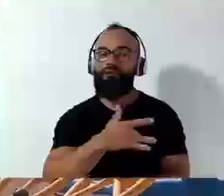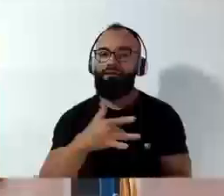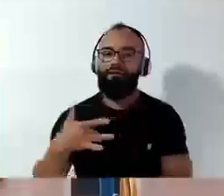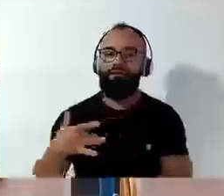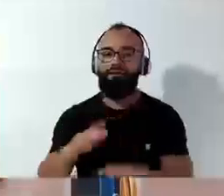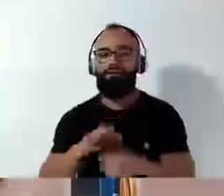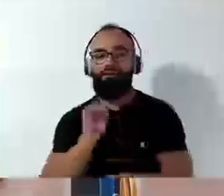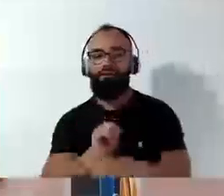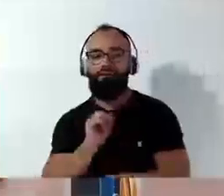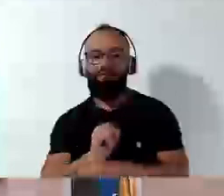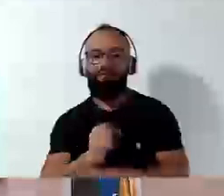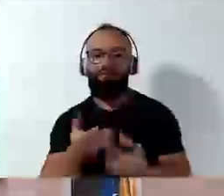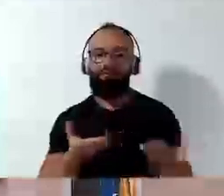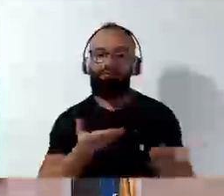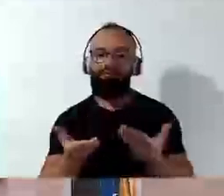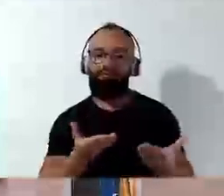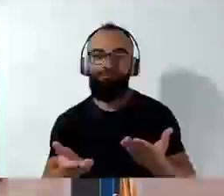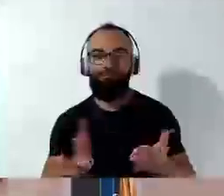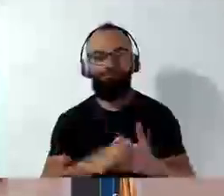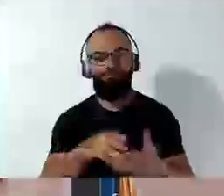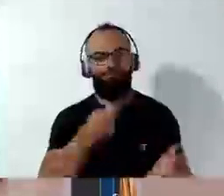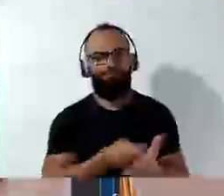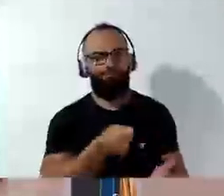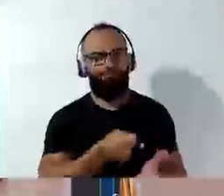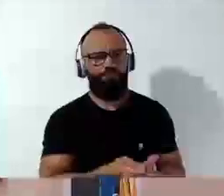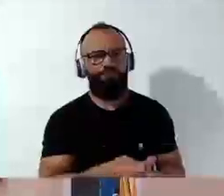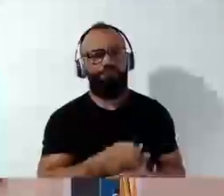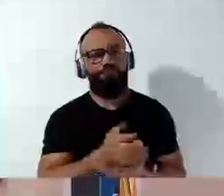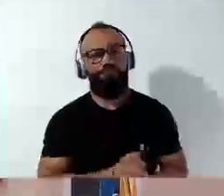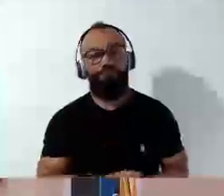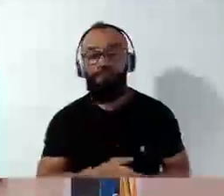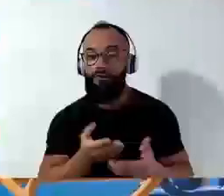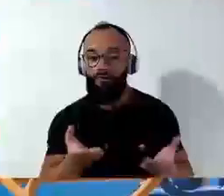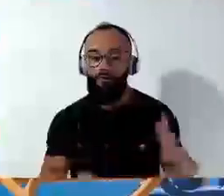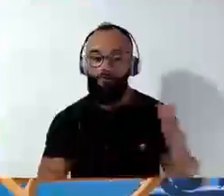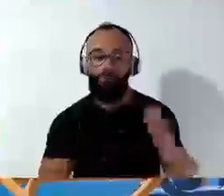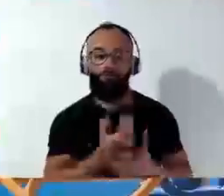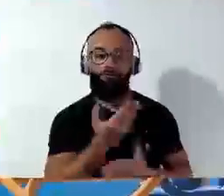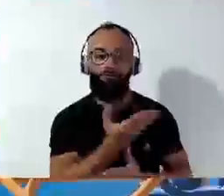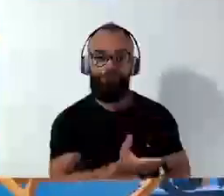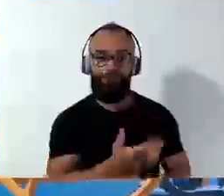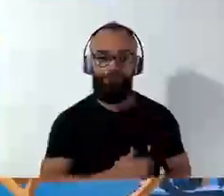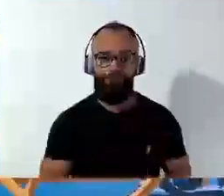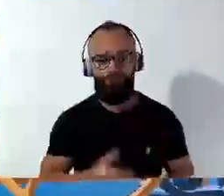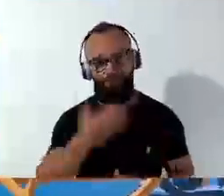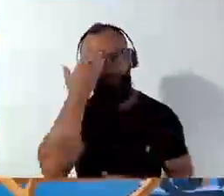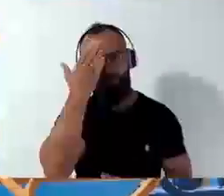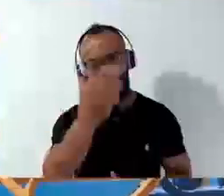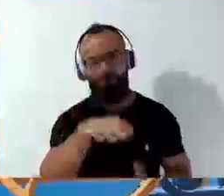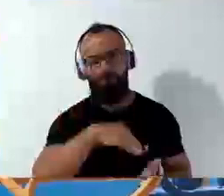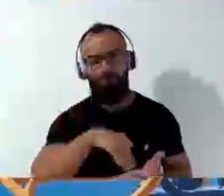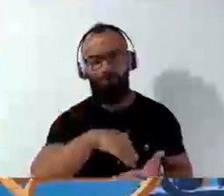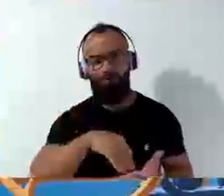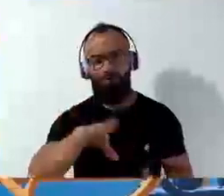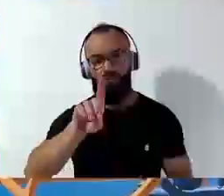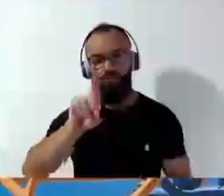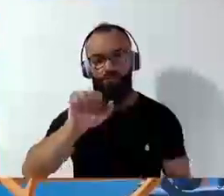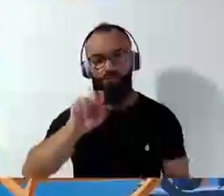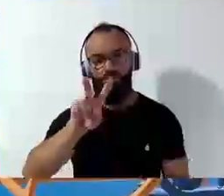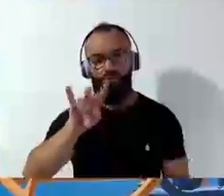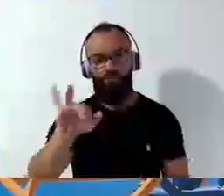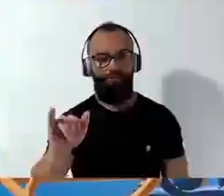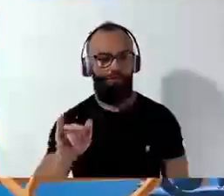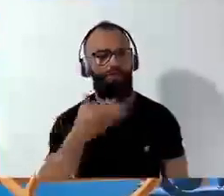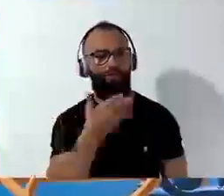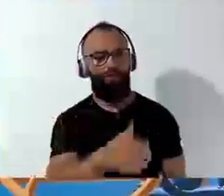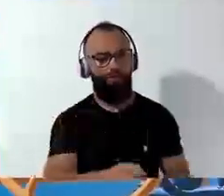A comunidade vinha me cobrando e pedindo da Fazenda, está aí. Obrigado, secretário Davi, e toda a sua equipe por esse empenho,